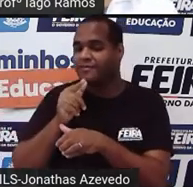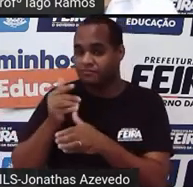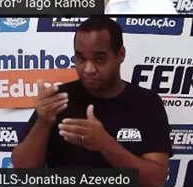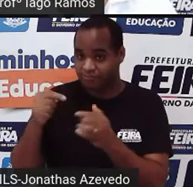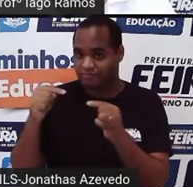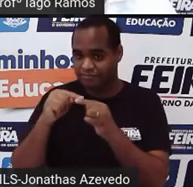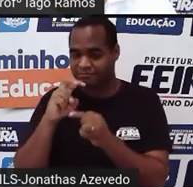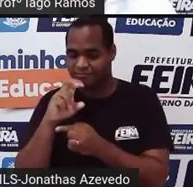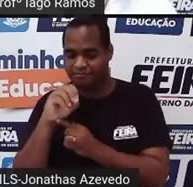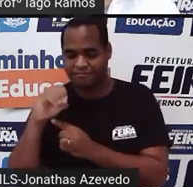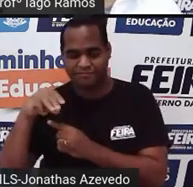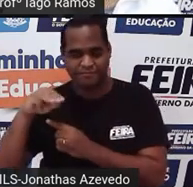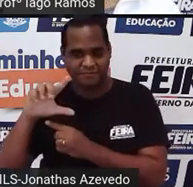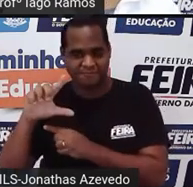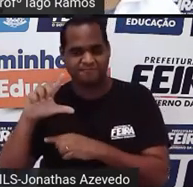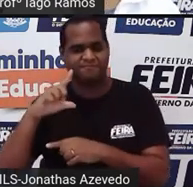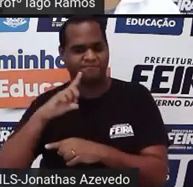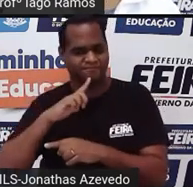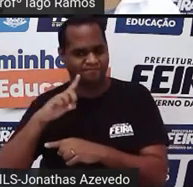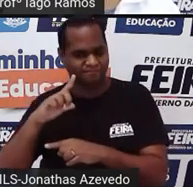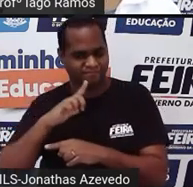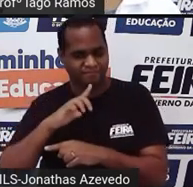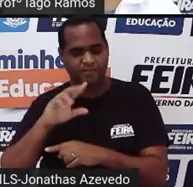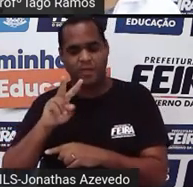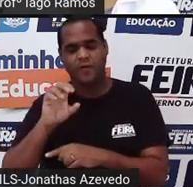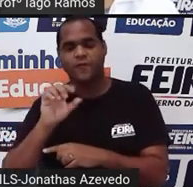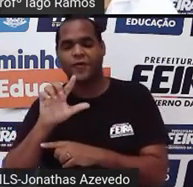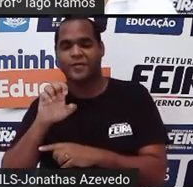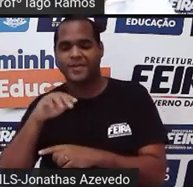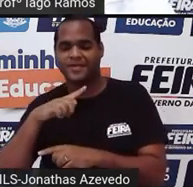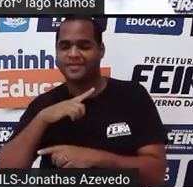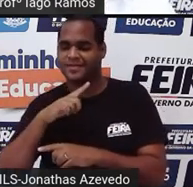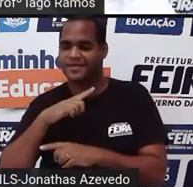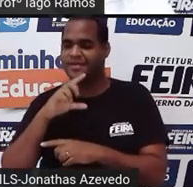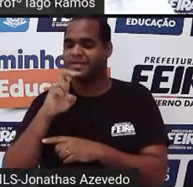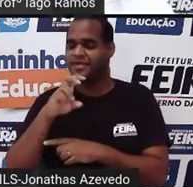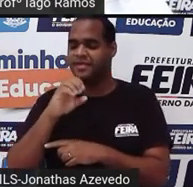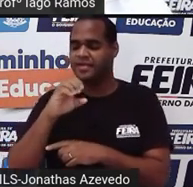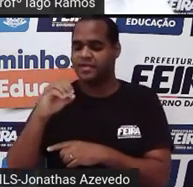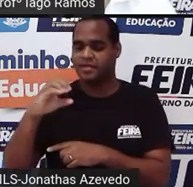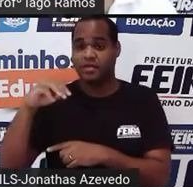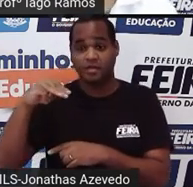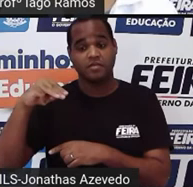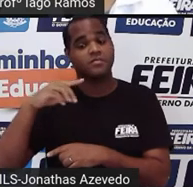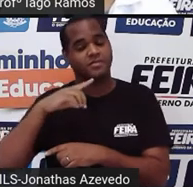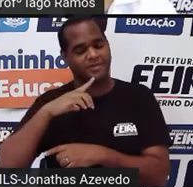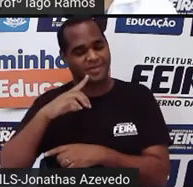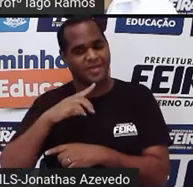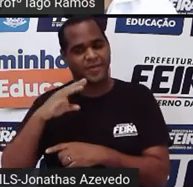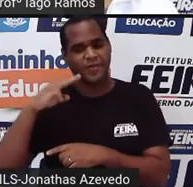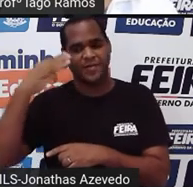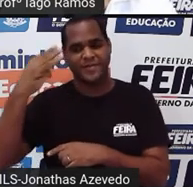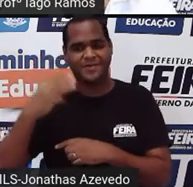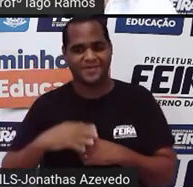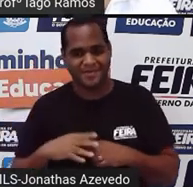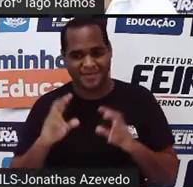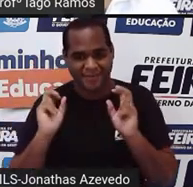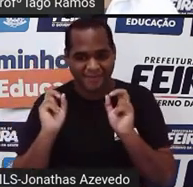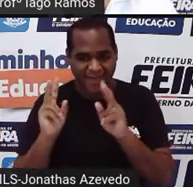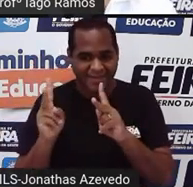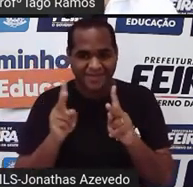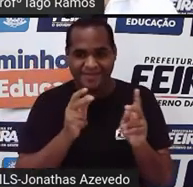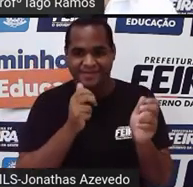de água, tem um volume de 500 centímetros cúbicos. Beleza?